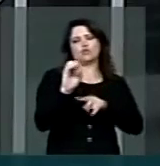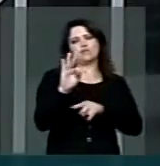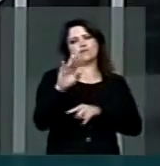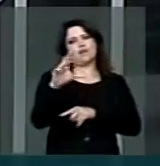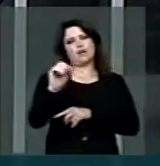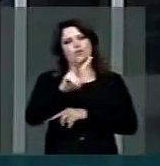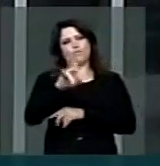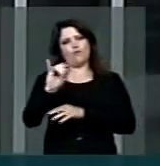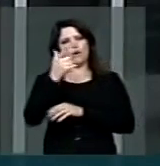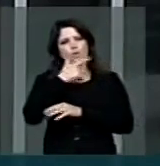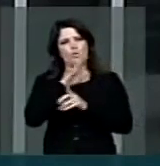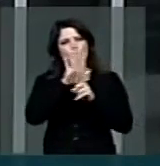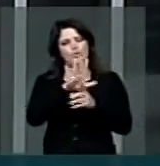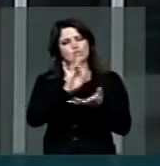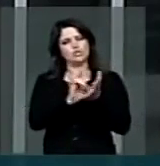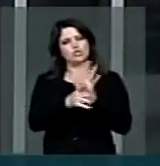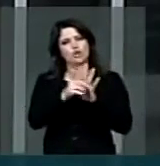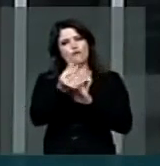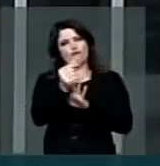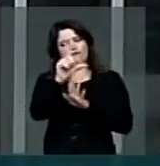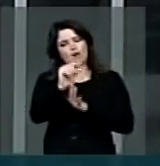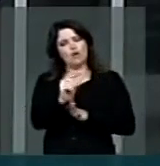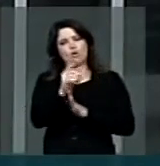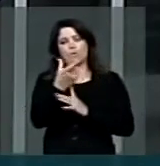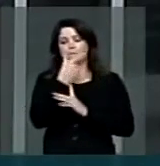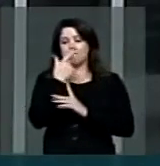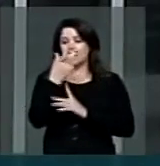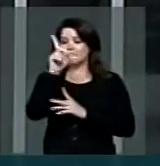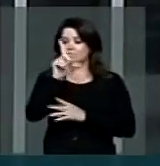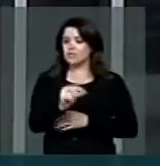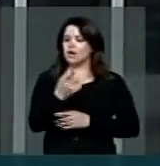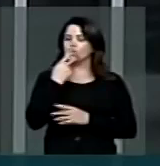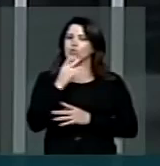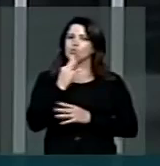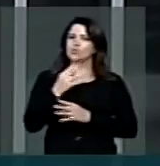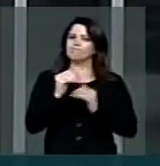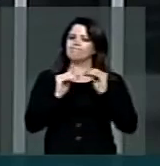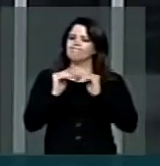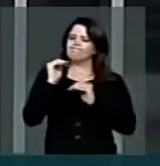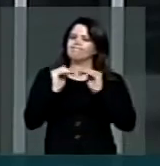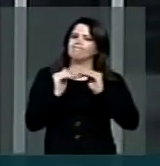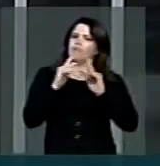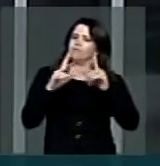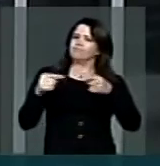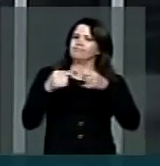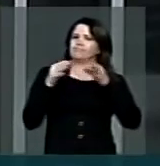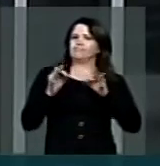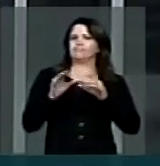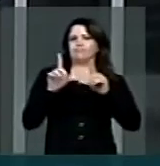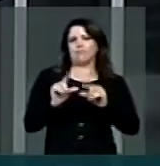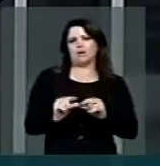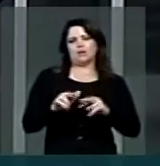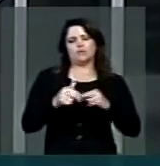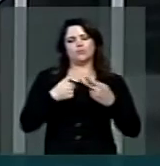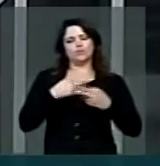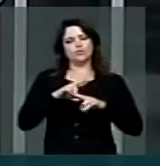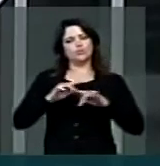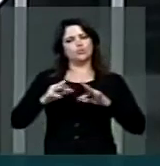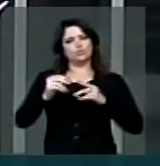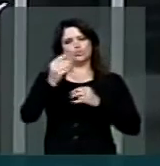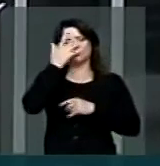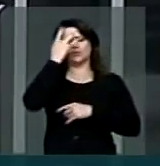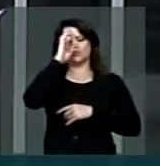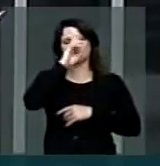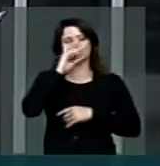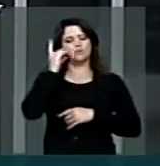poderá trazer os preços de fertilizantes para patamares mais sensatos. Enfim, senhoras e senhores deputados,